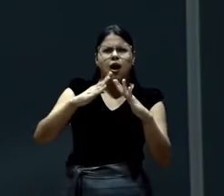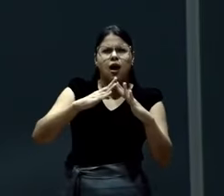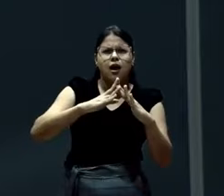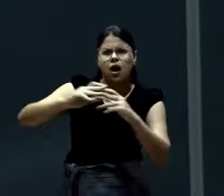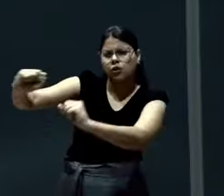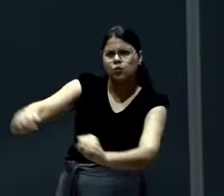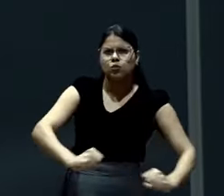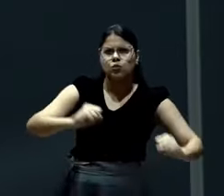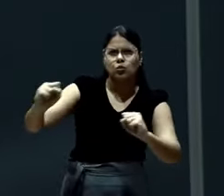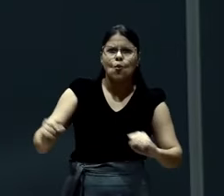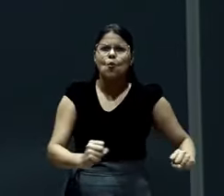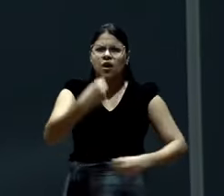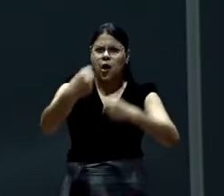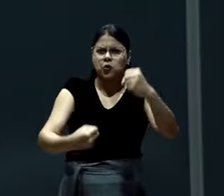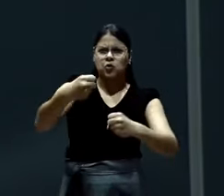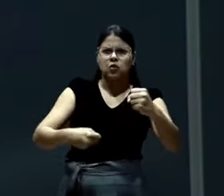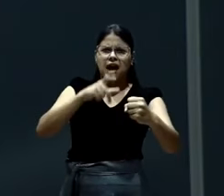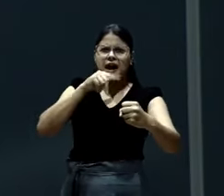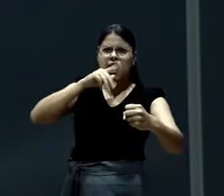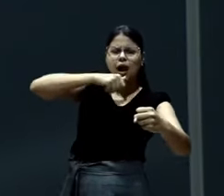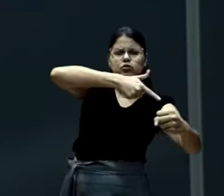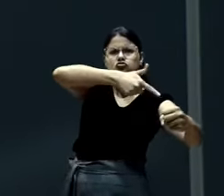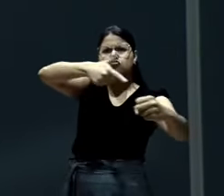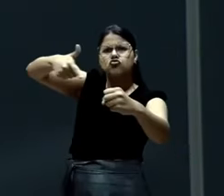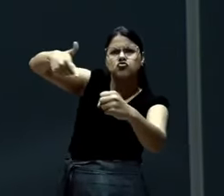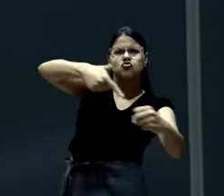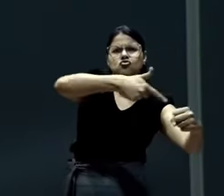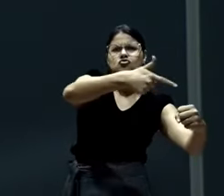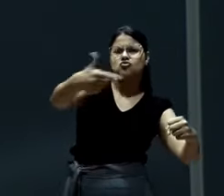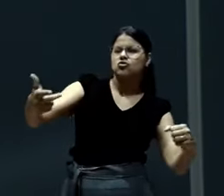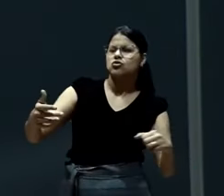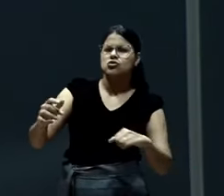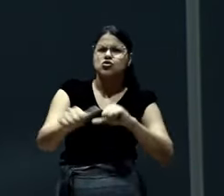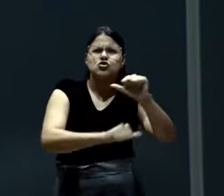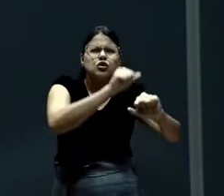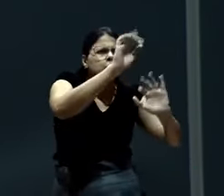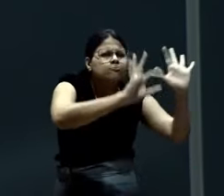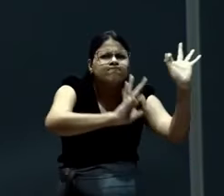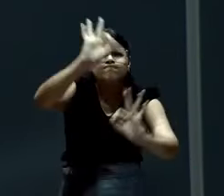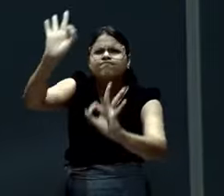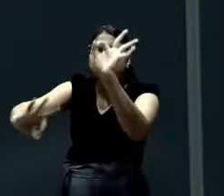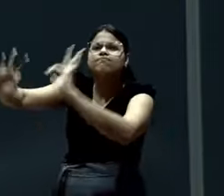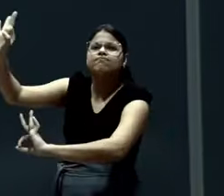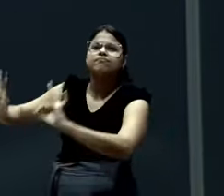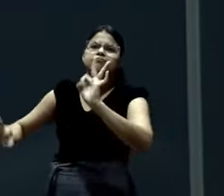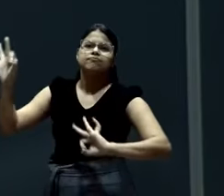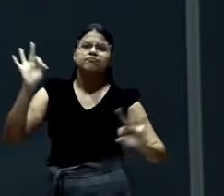Quando tem visita até o carro está limpinho. Tem até água nova para o passarinho. É tudo diferente.